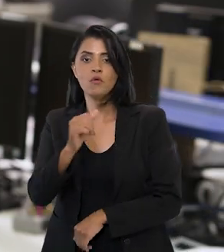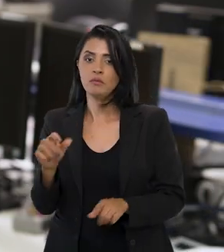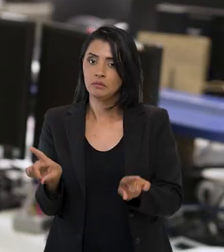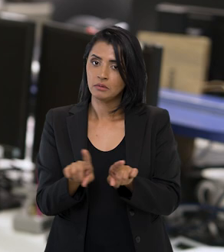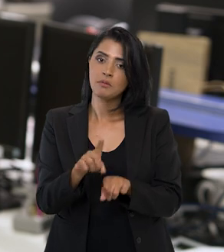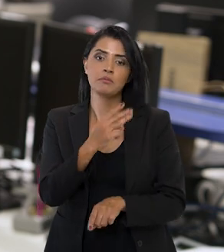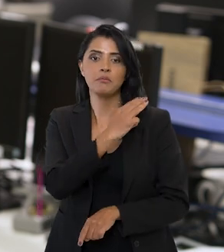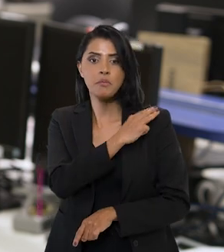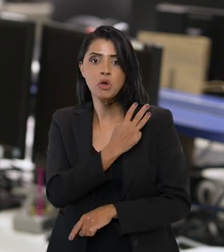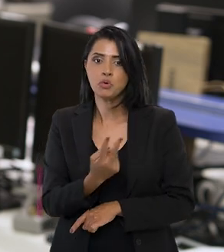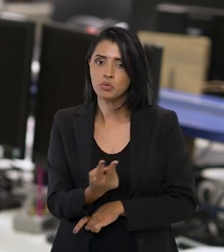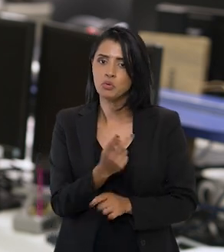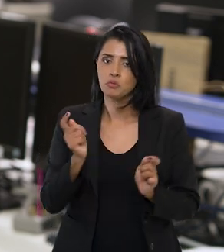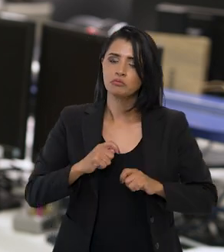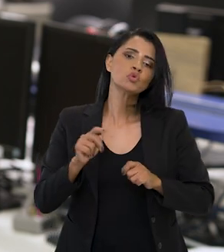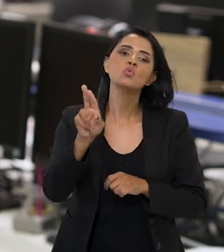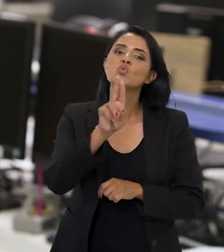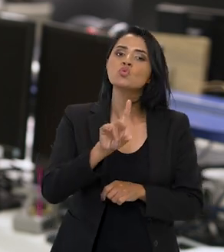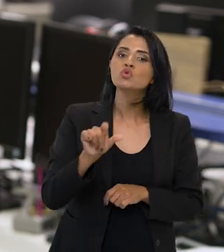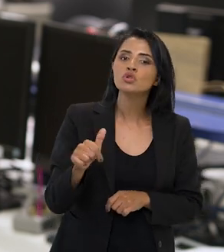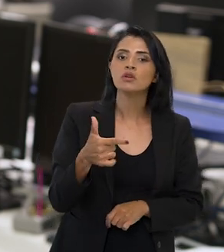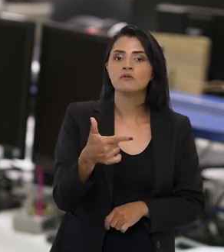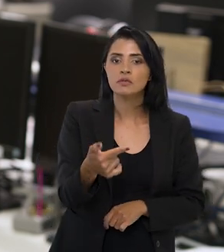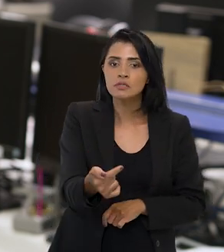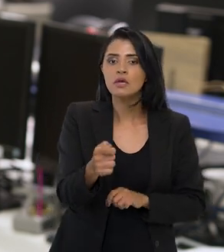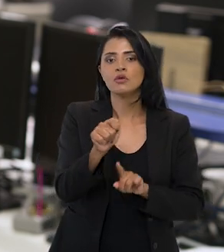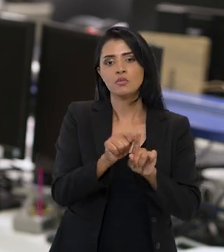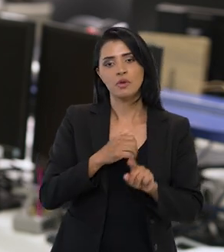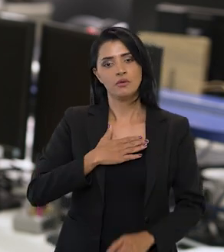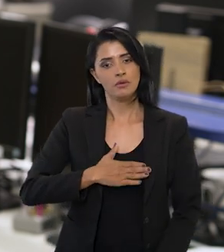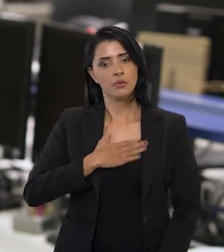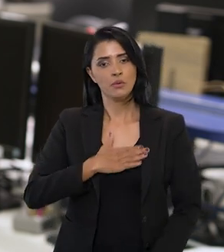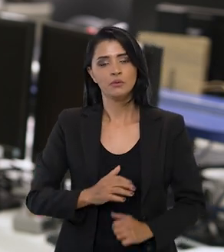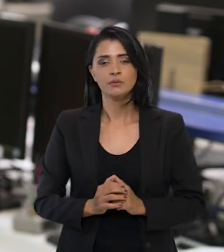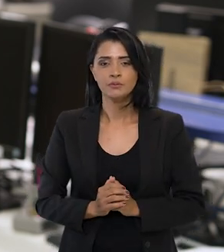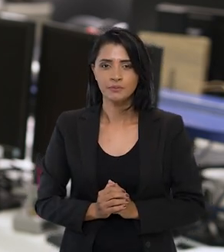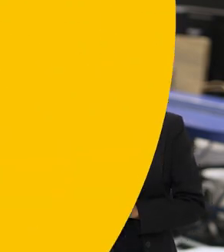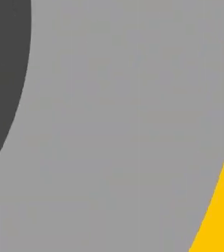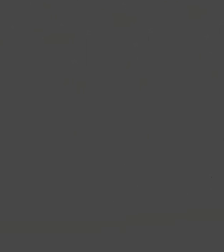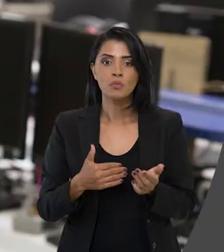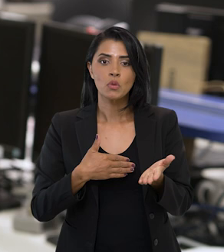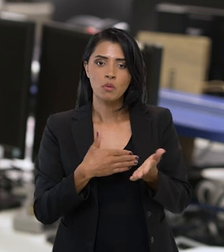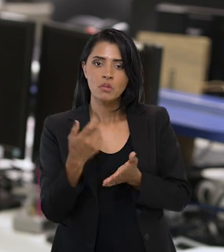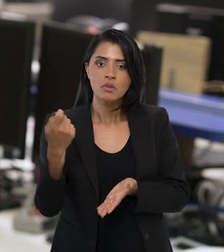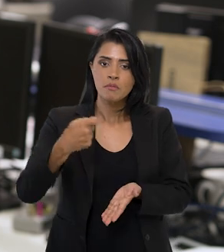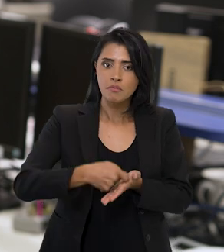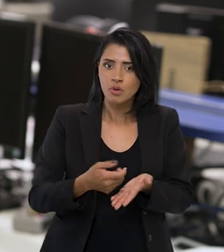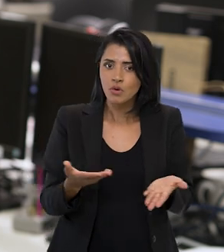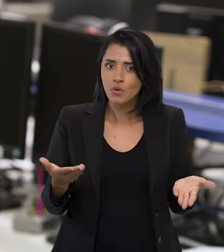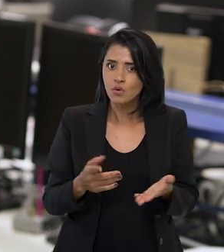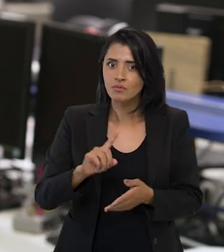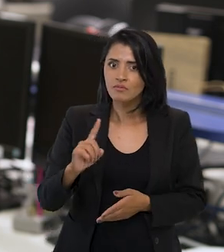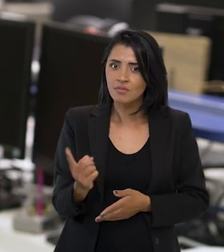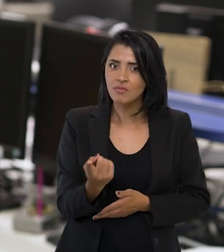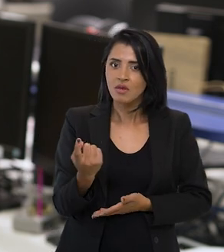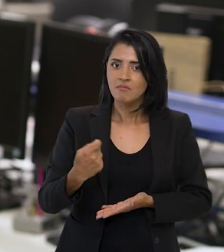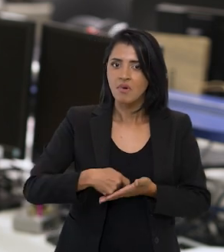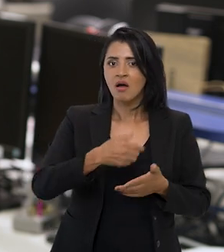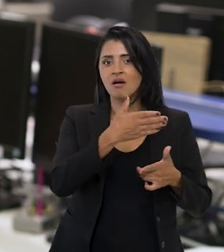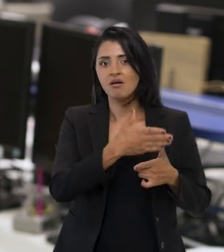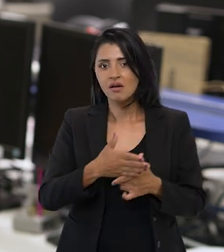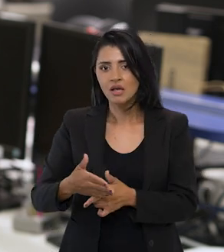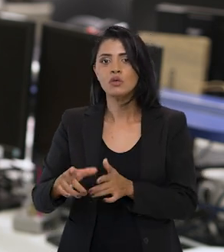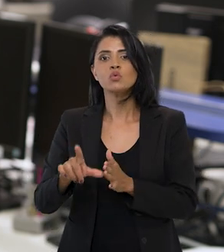fundamental quanto para o médio, serão aplicadas no dia 27 de agosto. Começa a ser paga hoje a